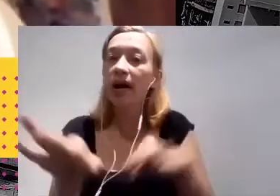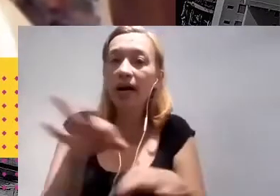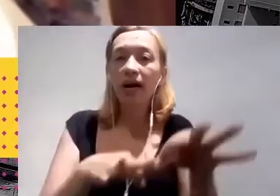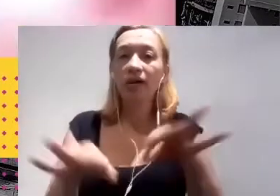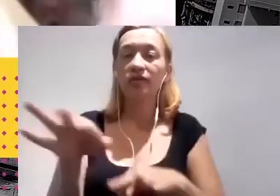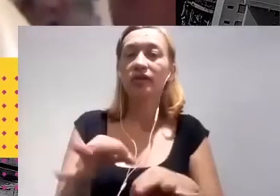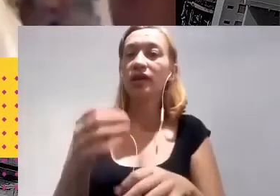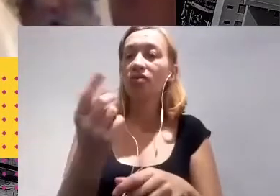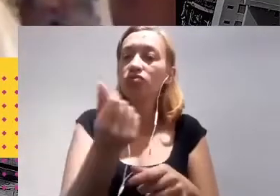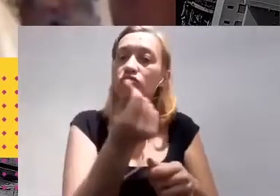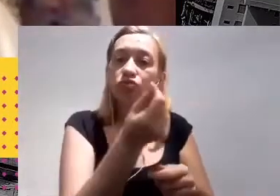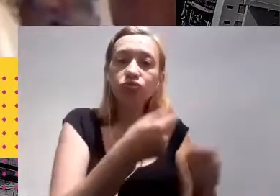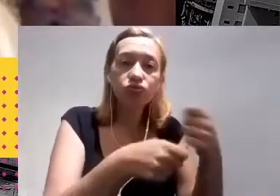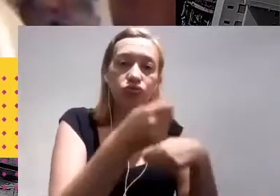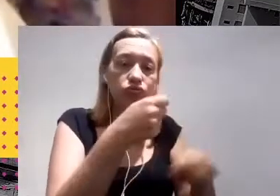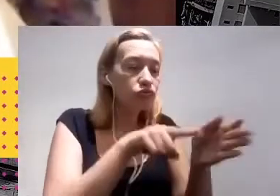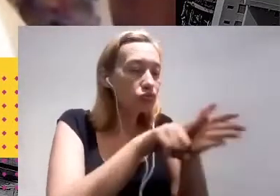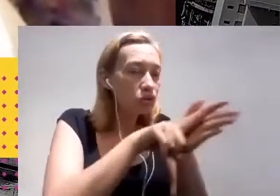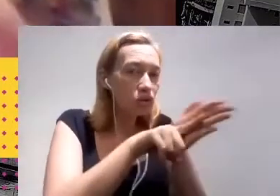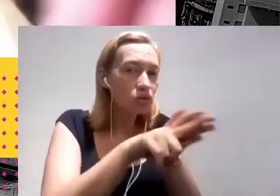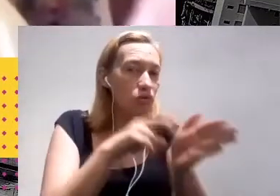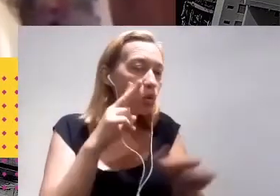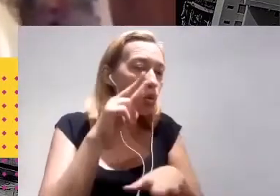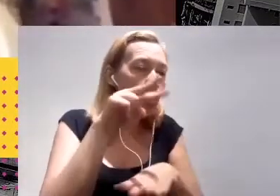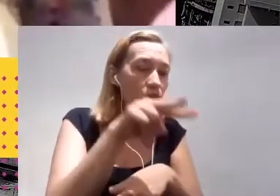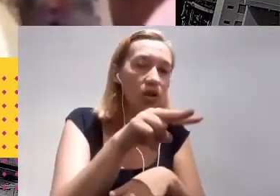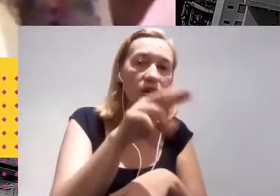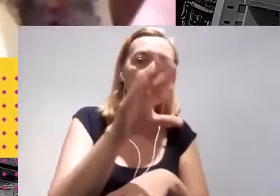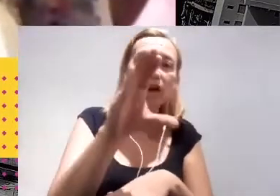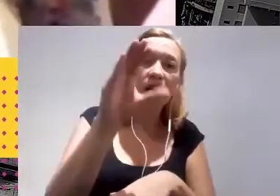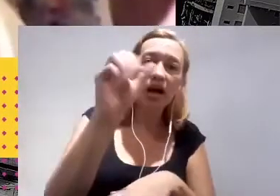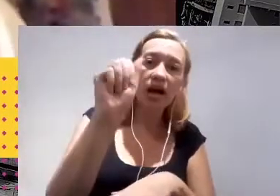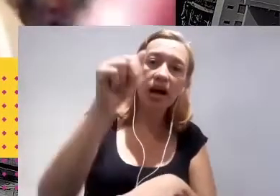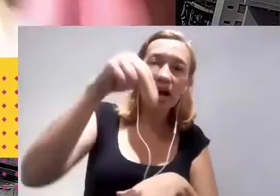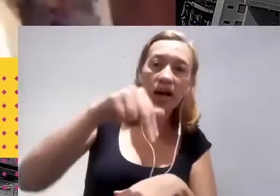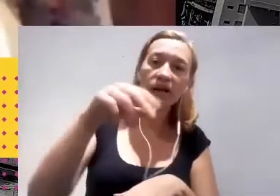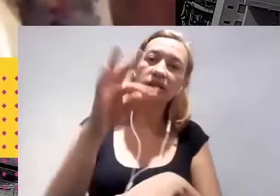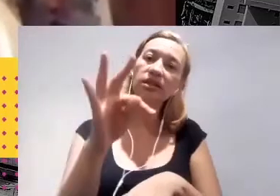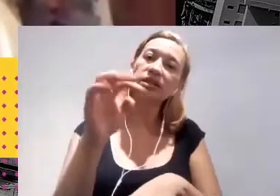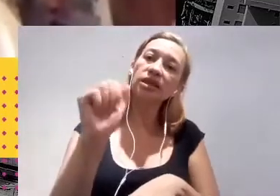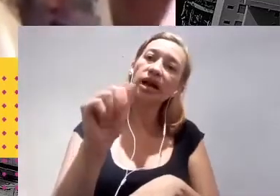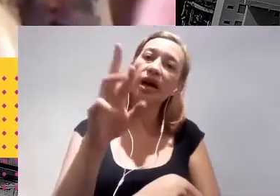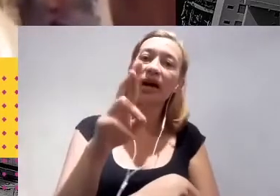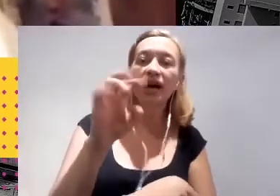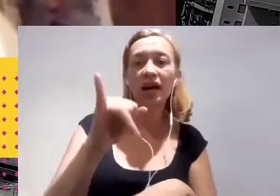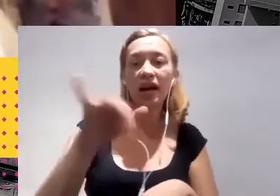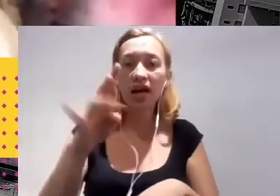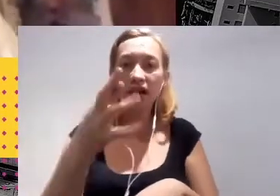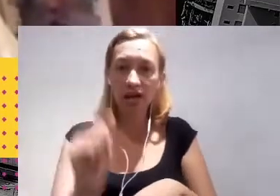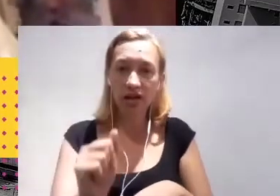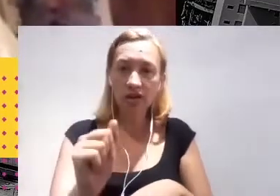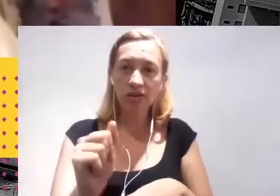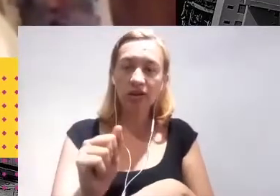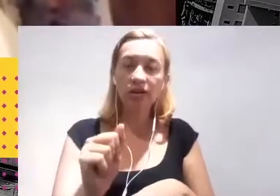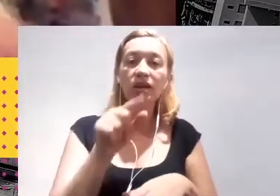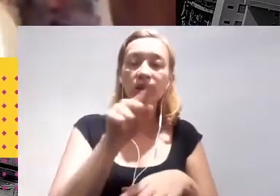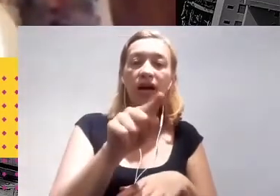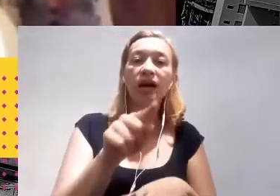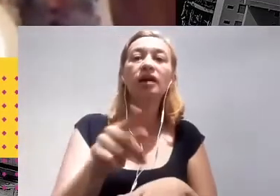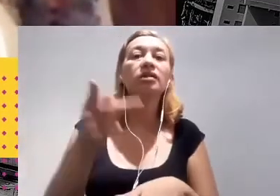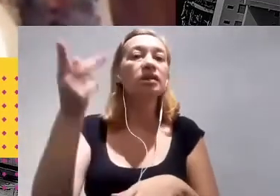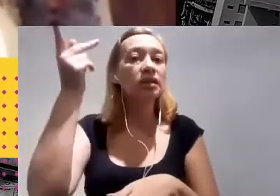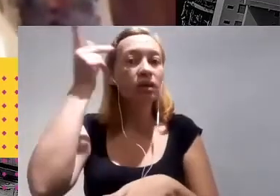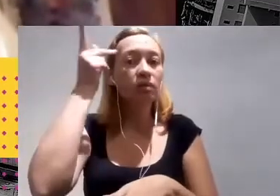feita, olhando ali para o sistema cantareira, que é o maior sistema de abastecimento da região metropolitana de São Paulo e um dos maiores do Brasil,